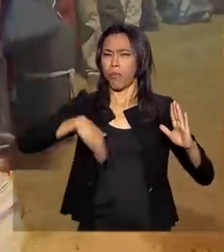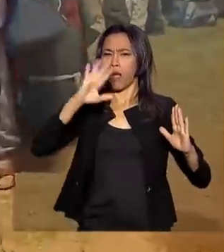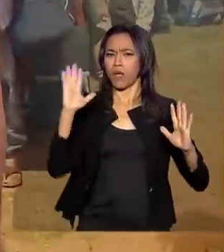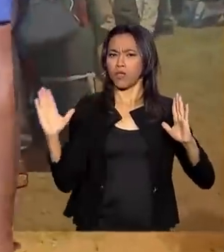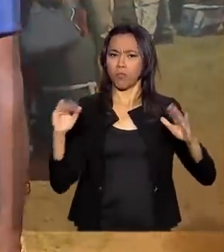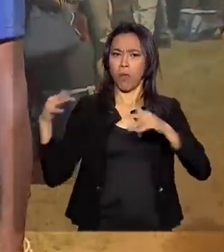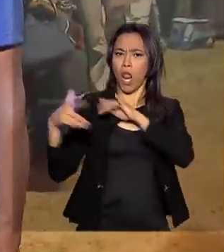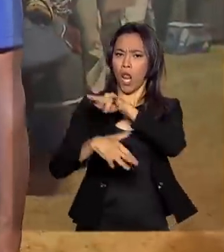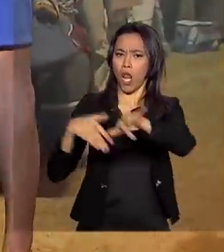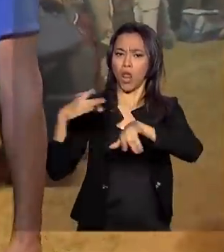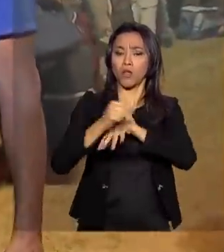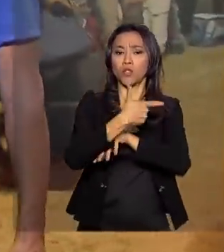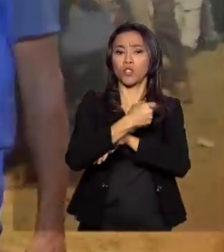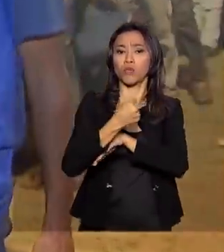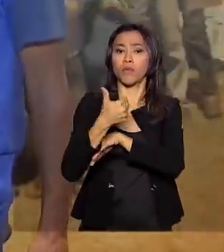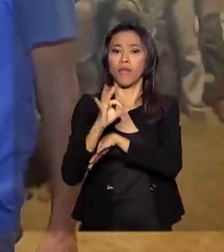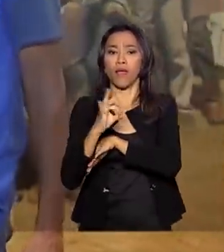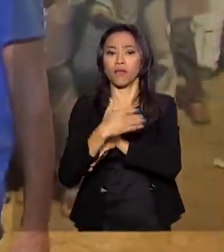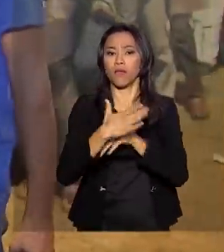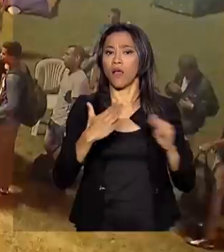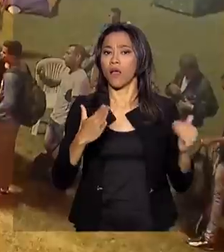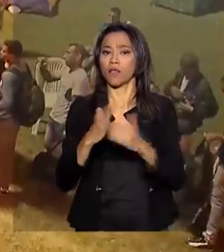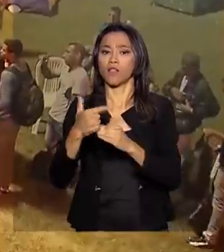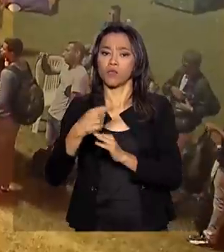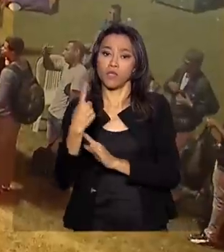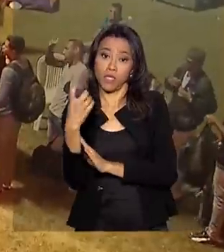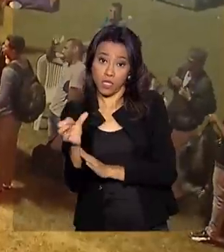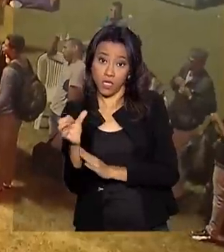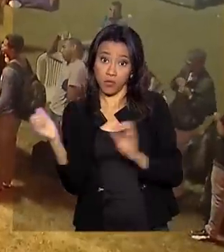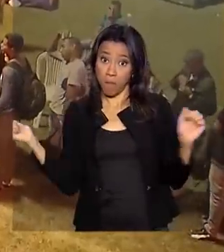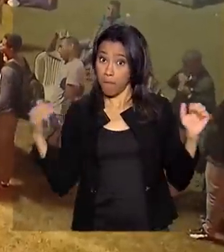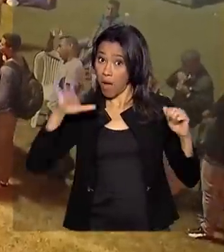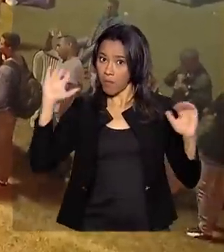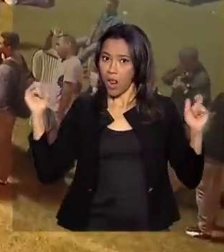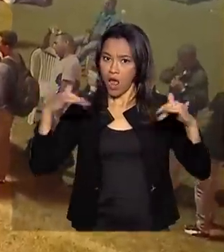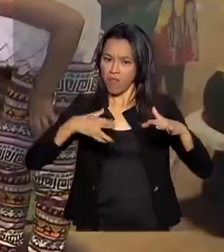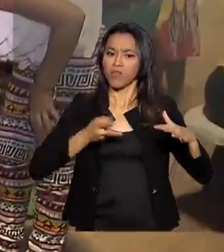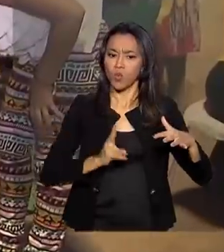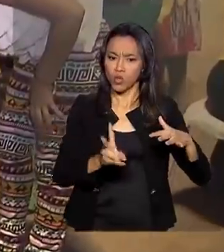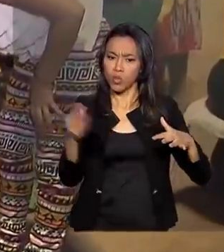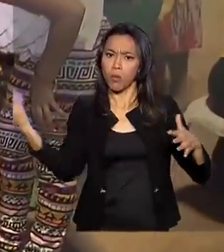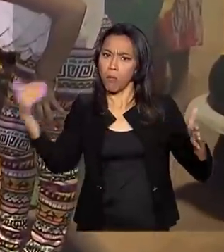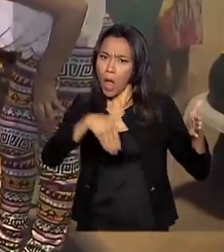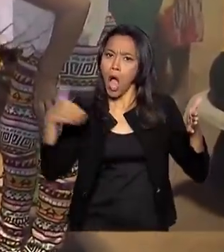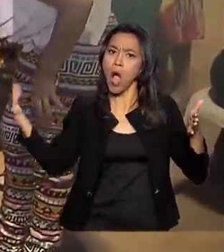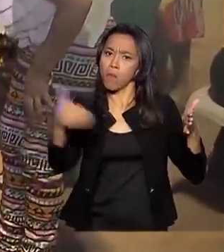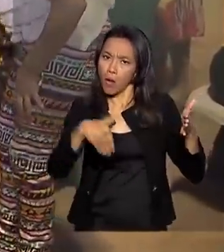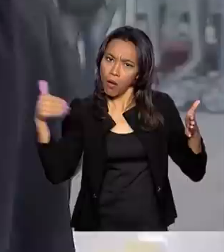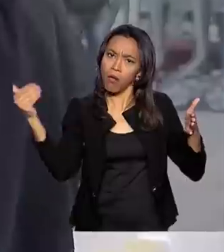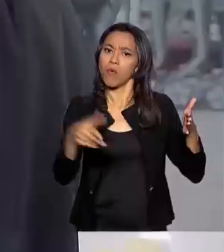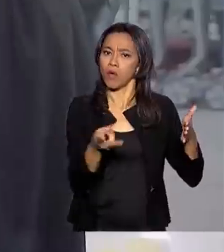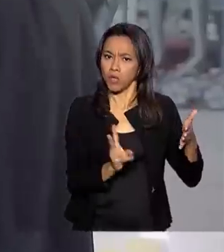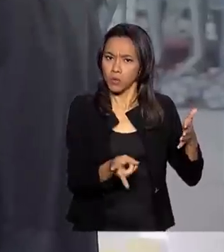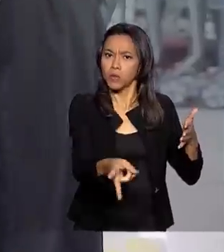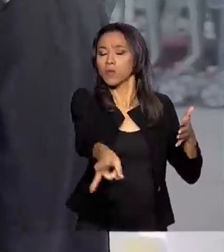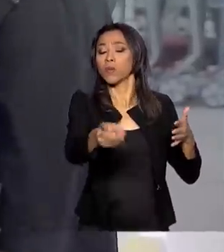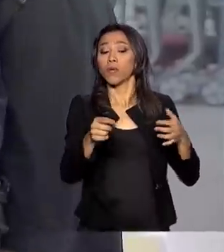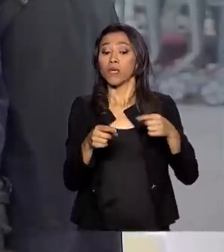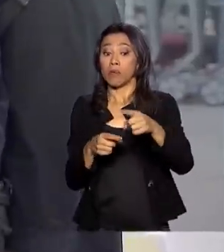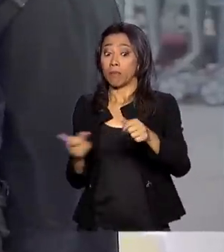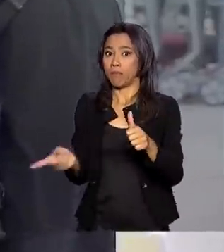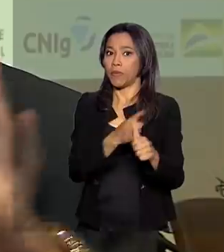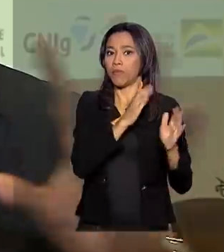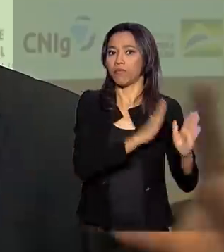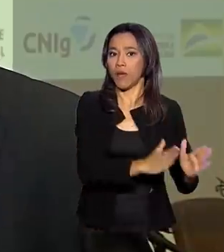e 2016. Mesmo assim, eles não param de chegar. O fluxo de imigração passa por